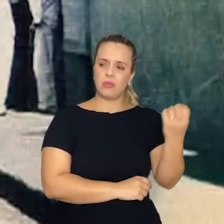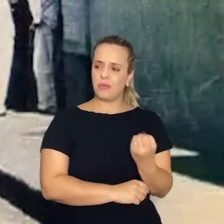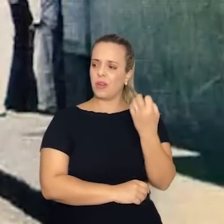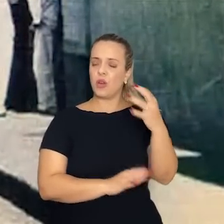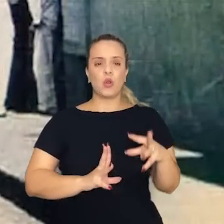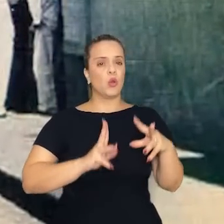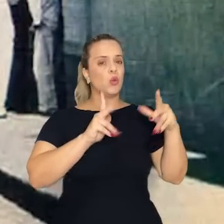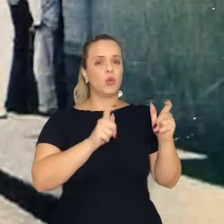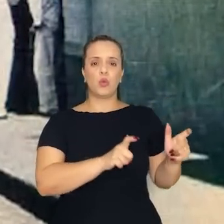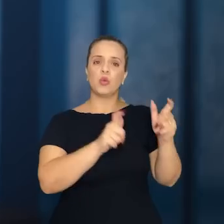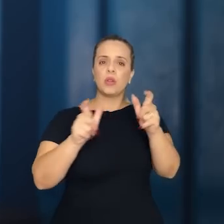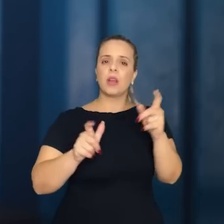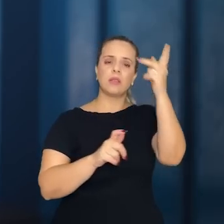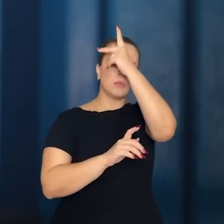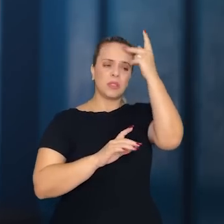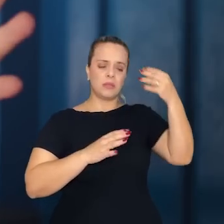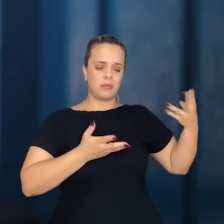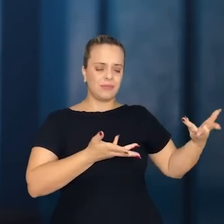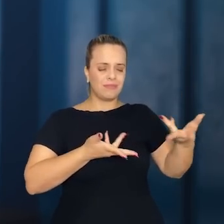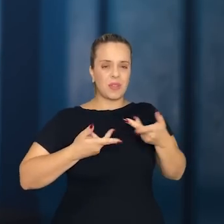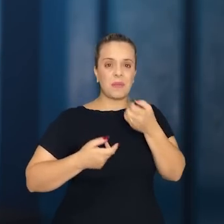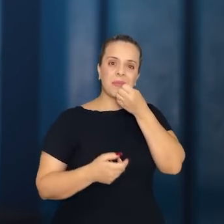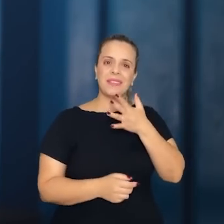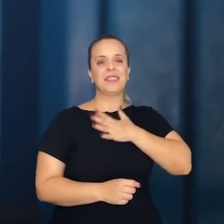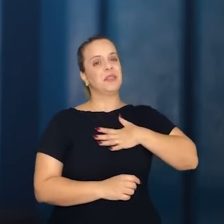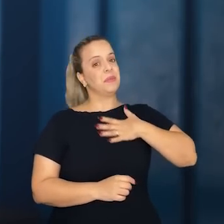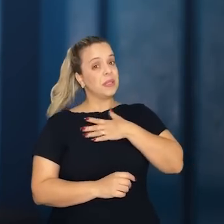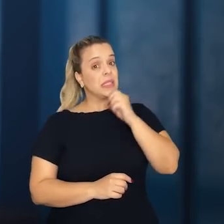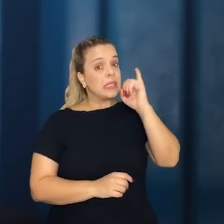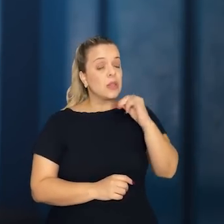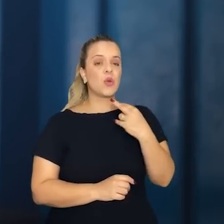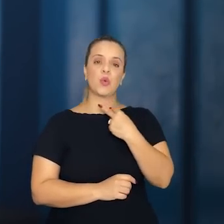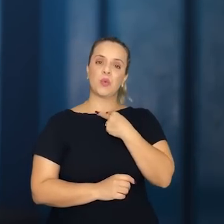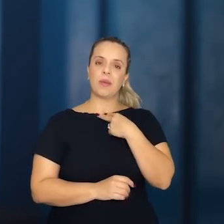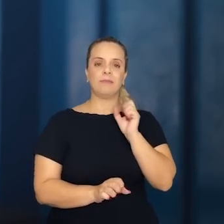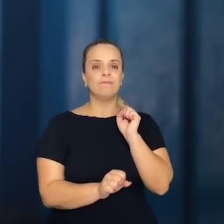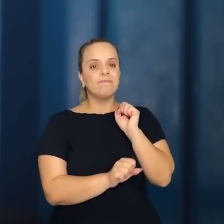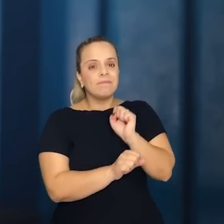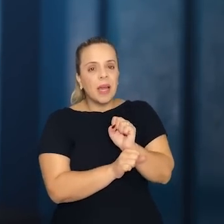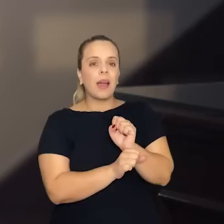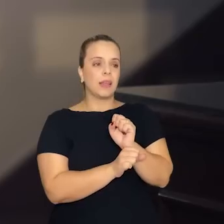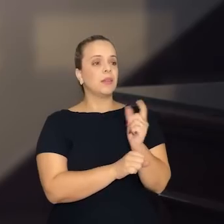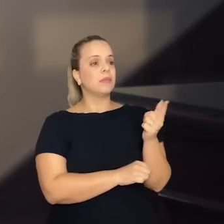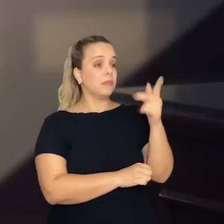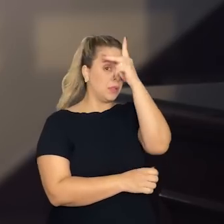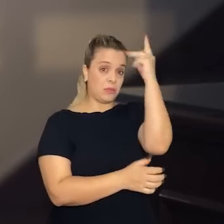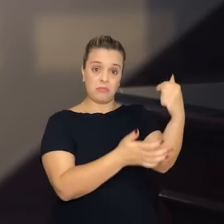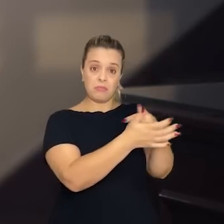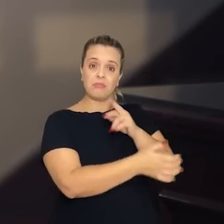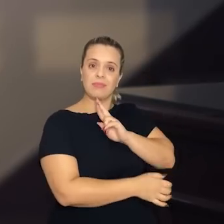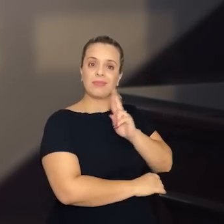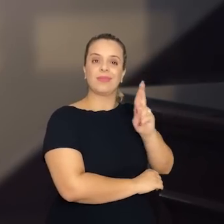qualquer lugar do mundo. Era um prazer. A gente parava o que estava fazendo para informar. E o